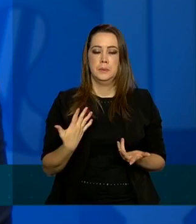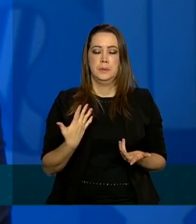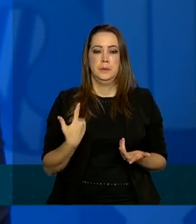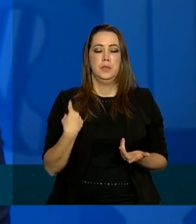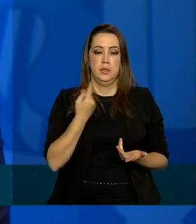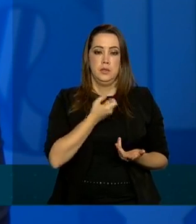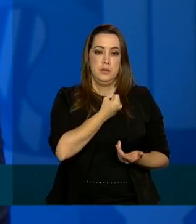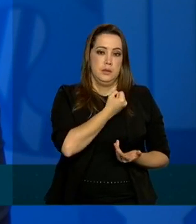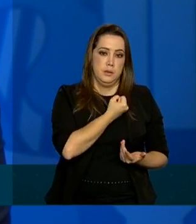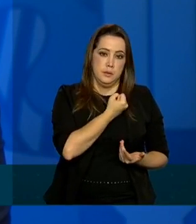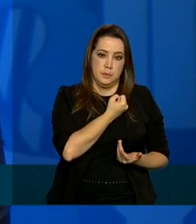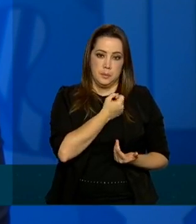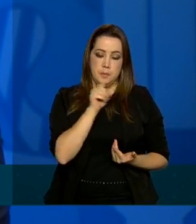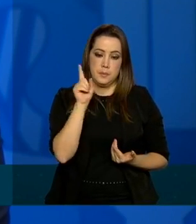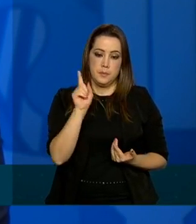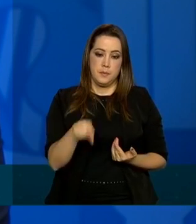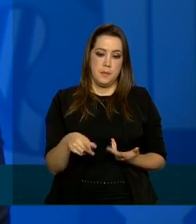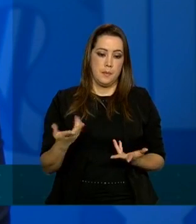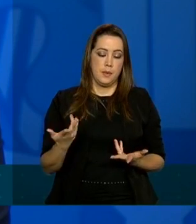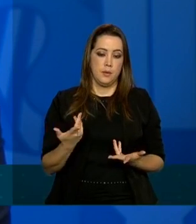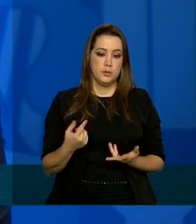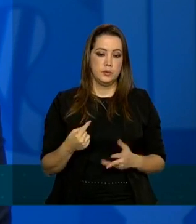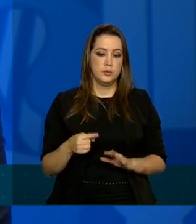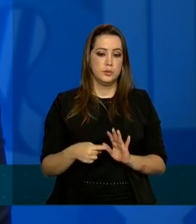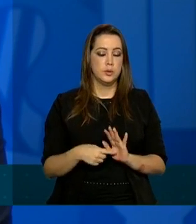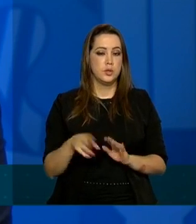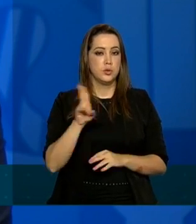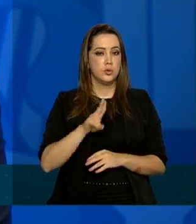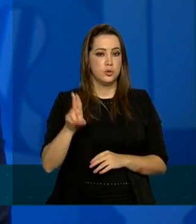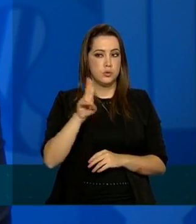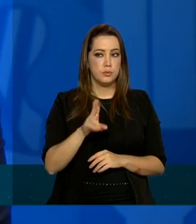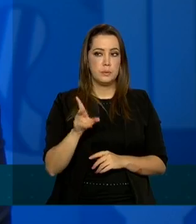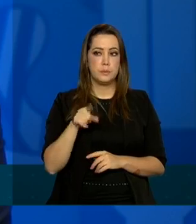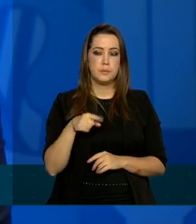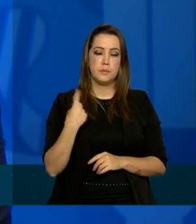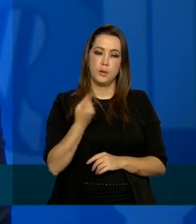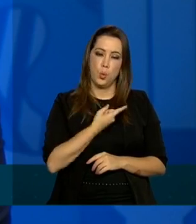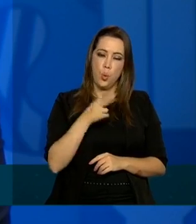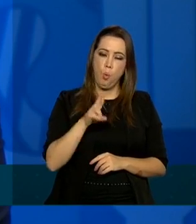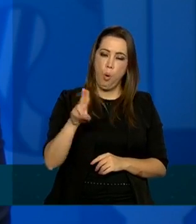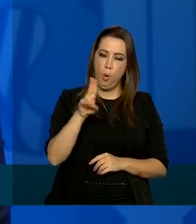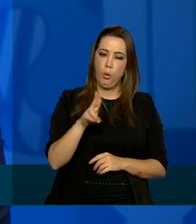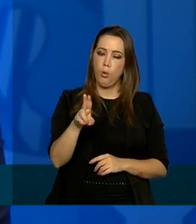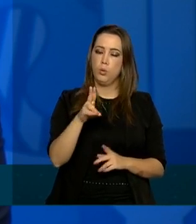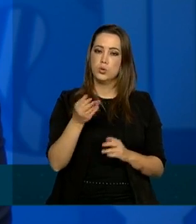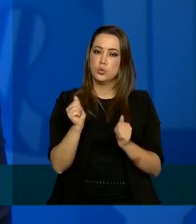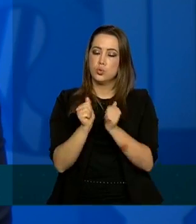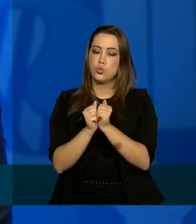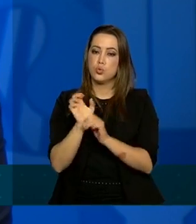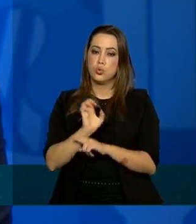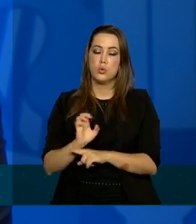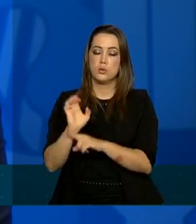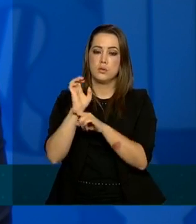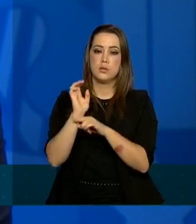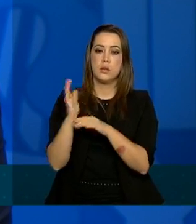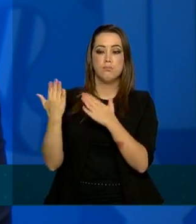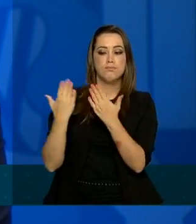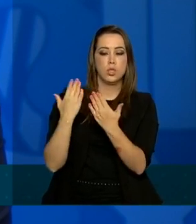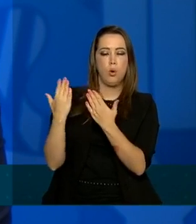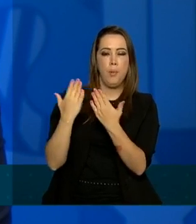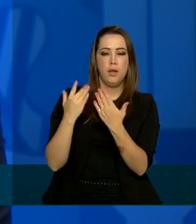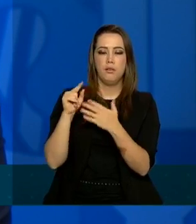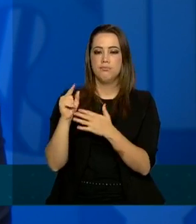nós estamos utilizando nós vemos utilizando juntamente com os estados para justamente